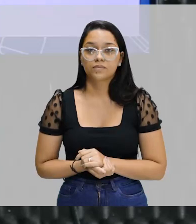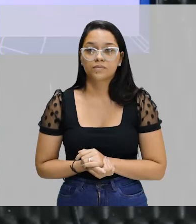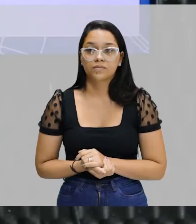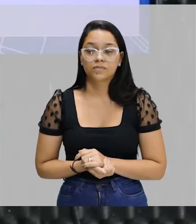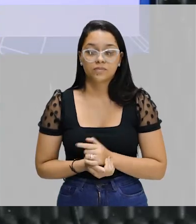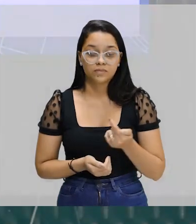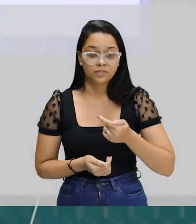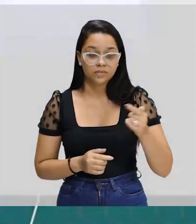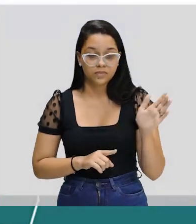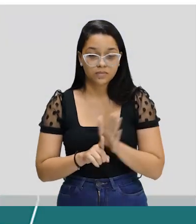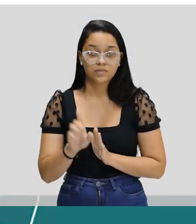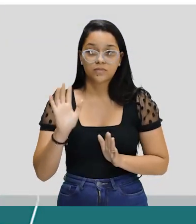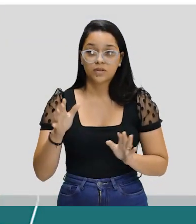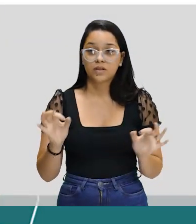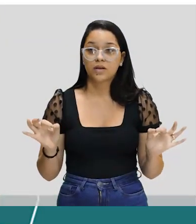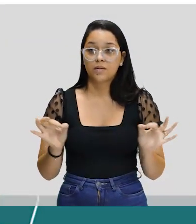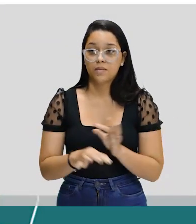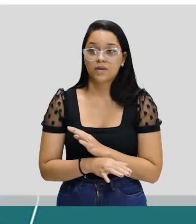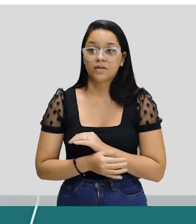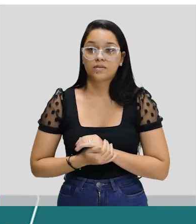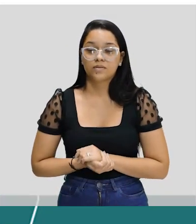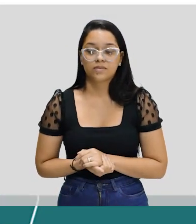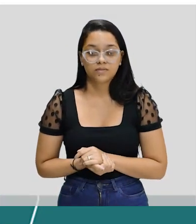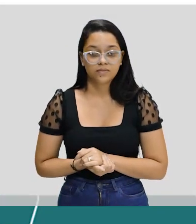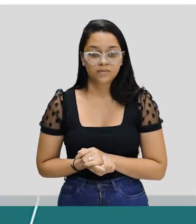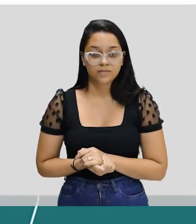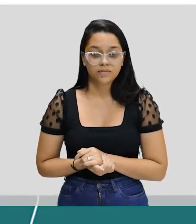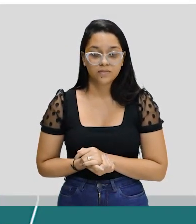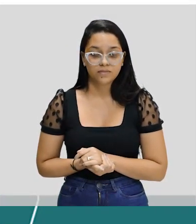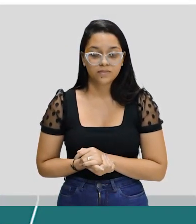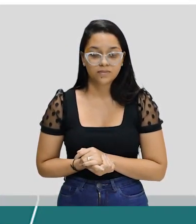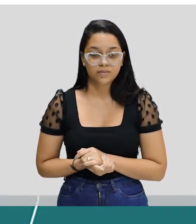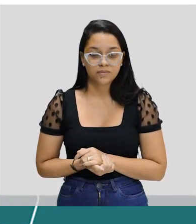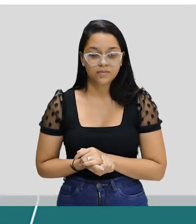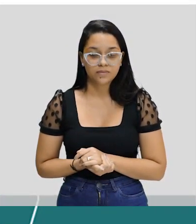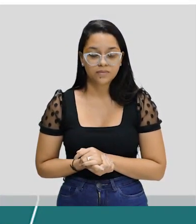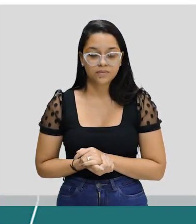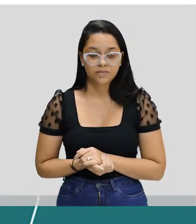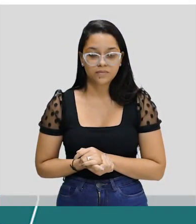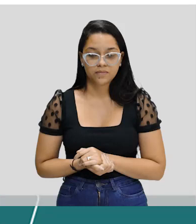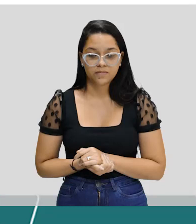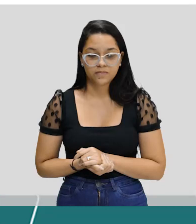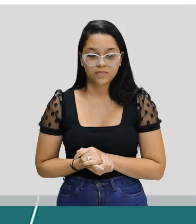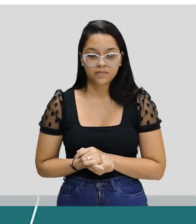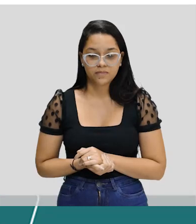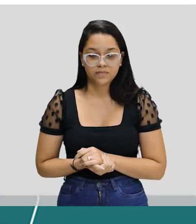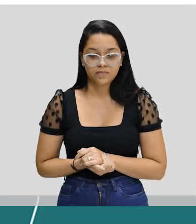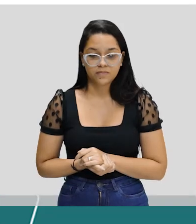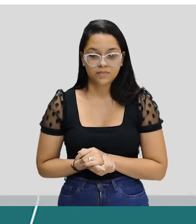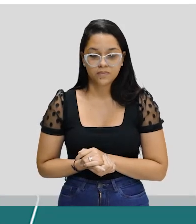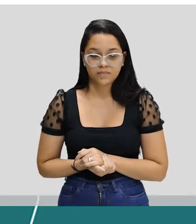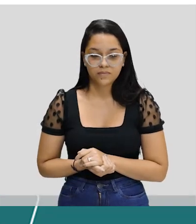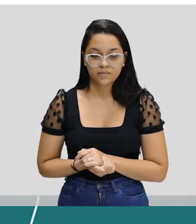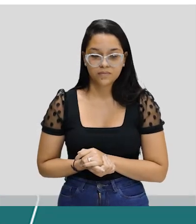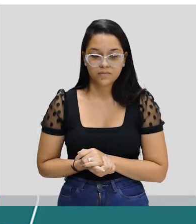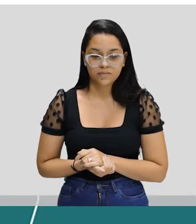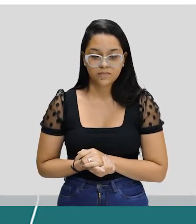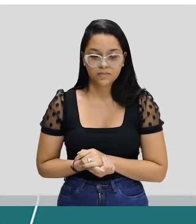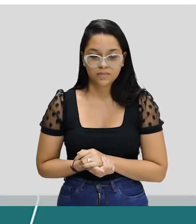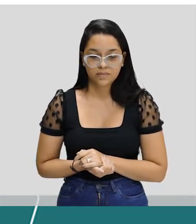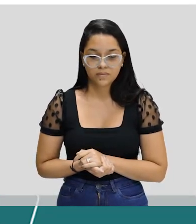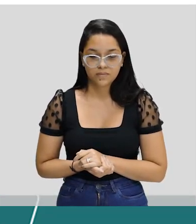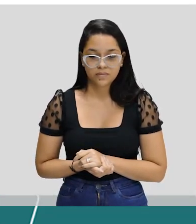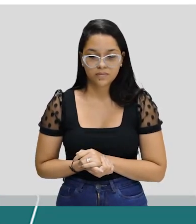Sétima questão. A gente já está acabando. Graças a Deus. Faço todos os trabalhos de casa de manhã. Aí eu posso botar aqui,